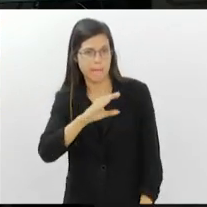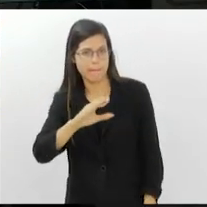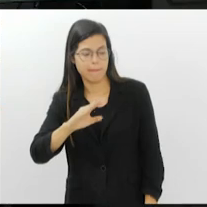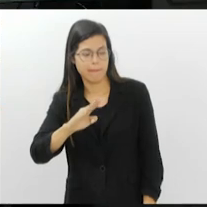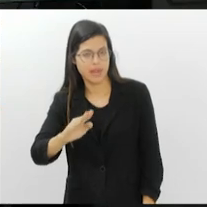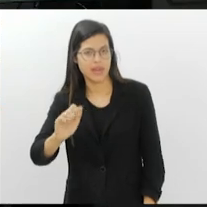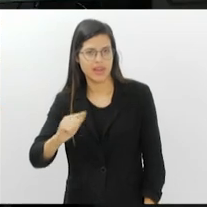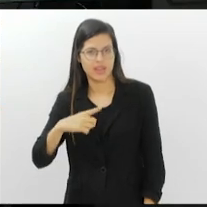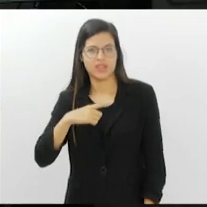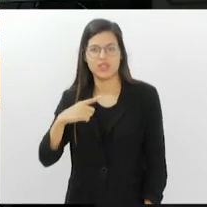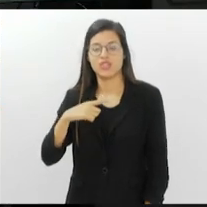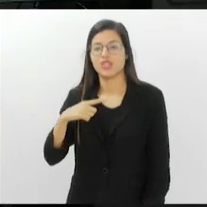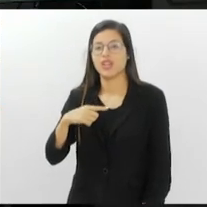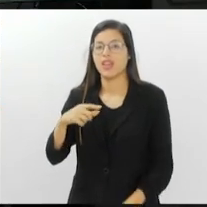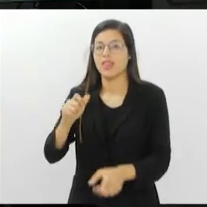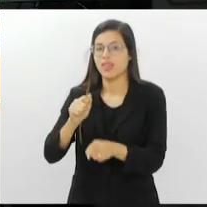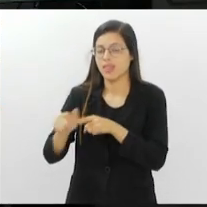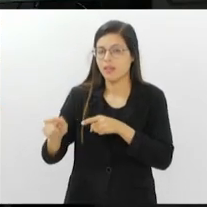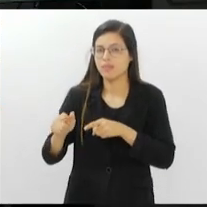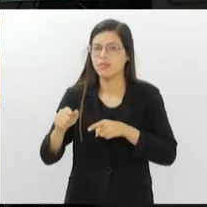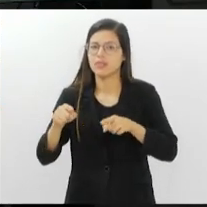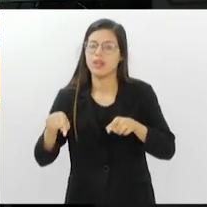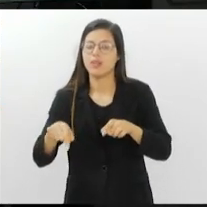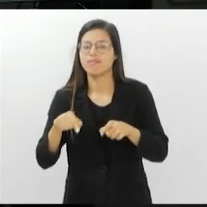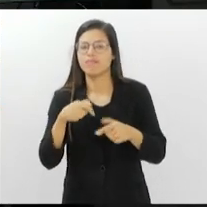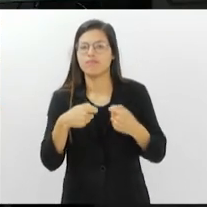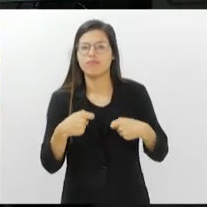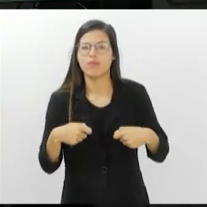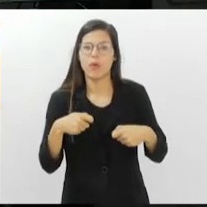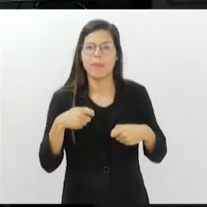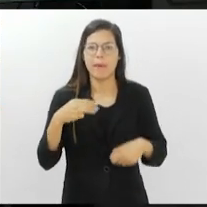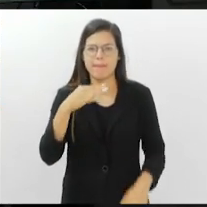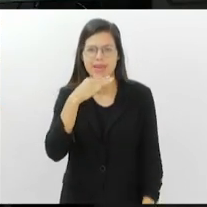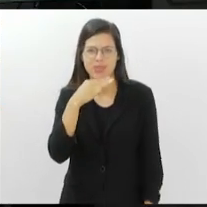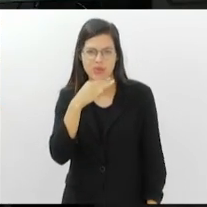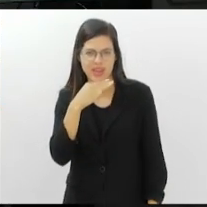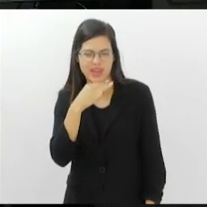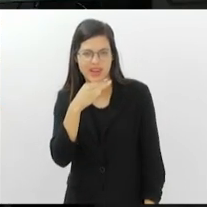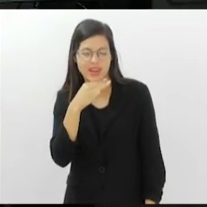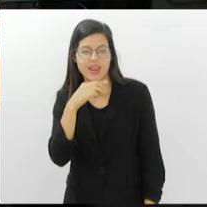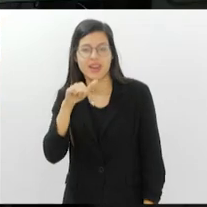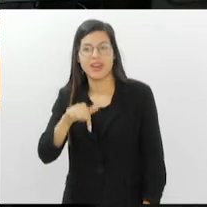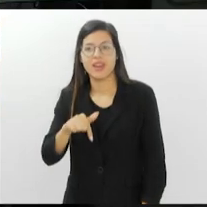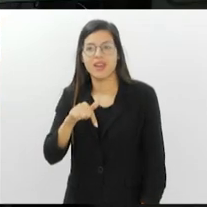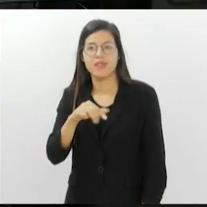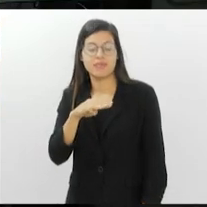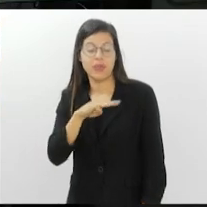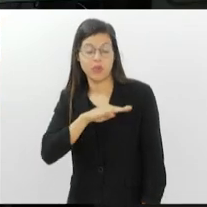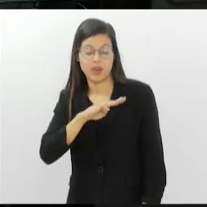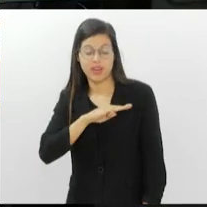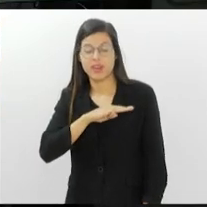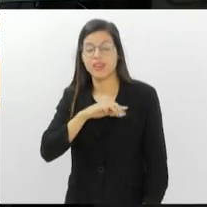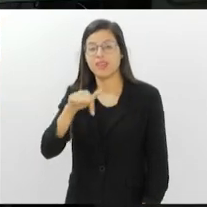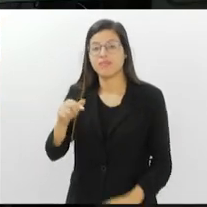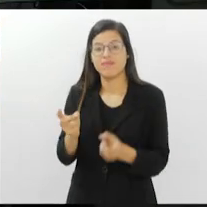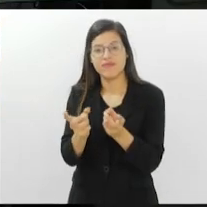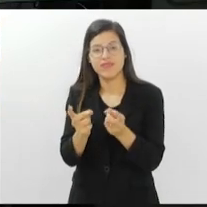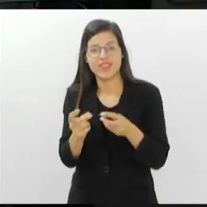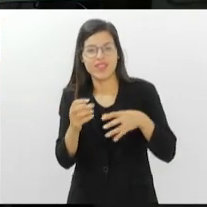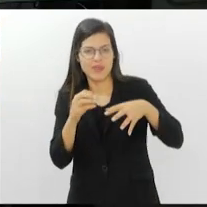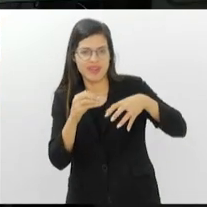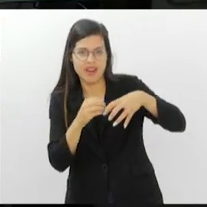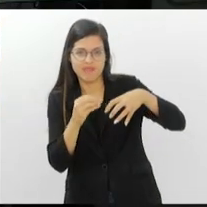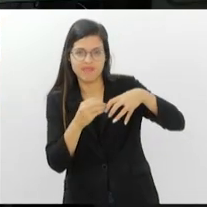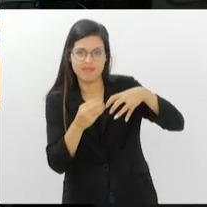Mercadão de Madureira e passou a vender copinhos de açaí. Hoje é o maior vendedor de poupas batidas da fruta no Rio. O